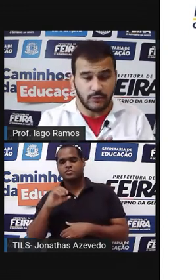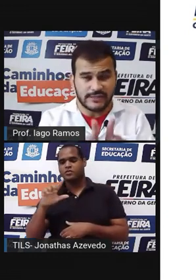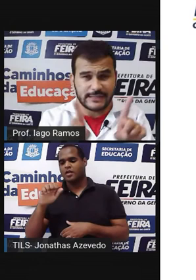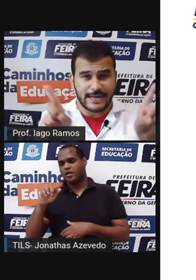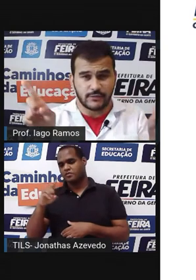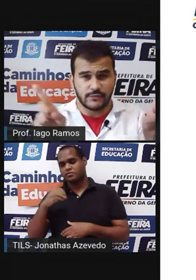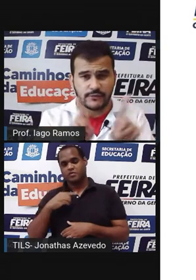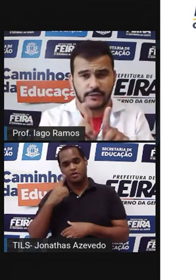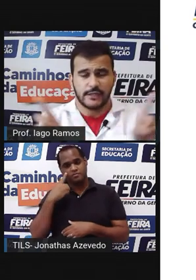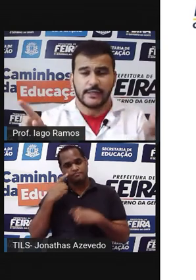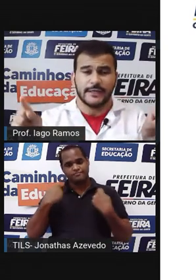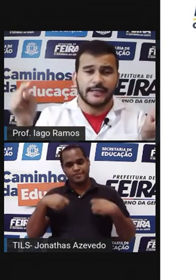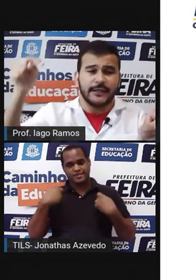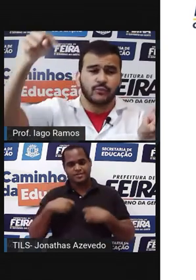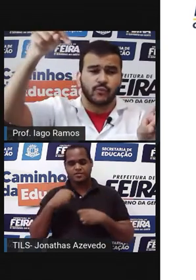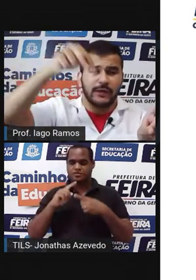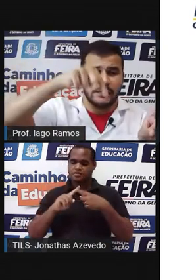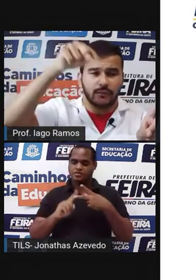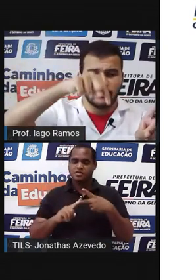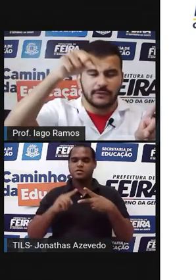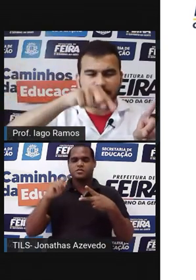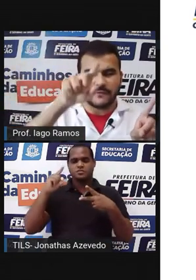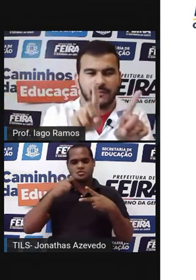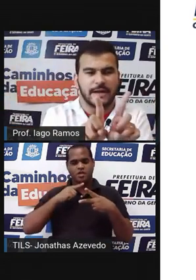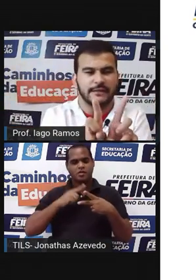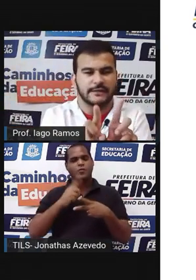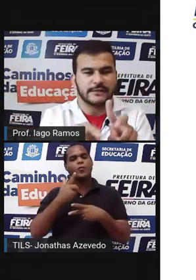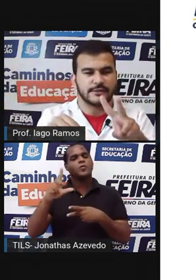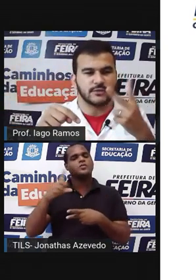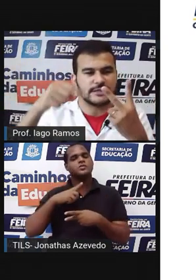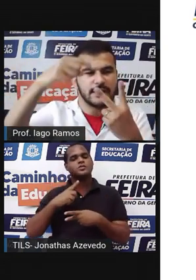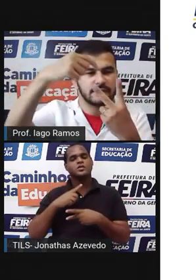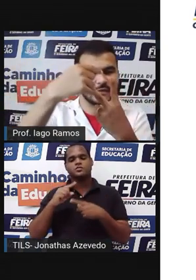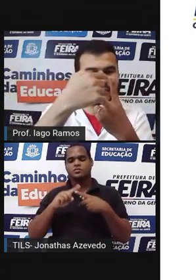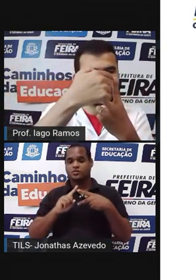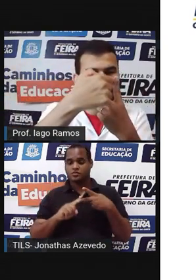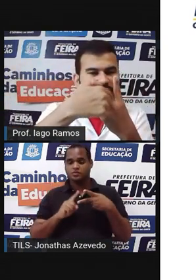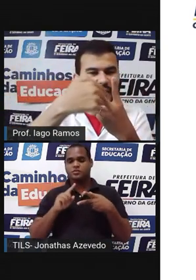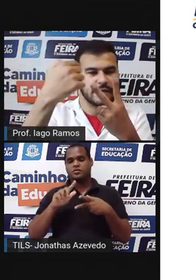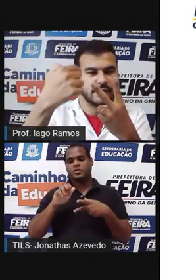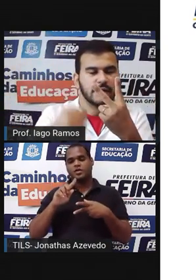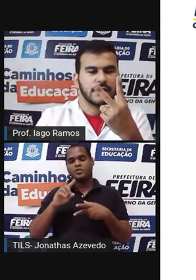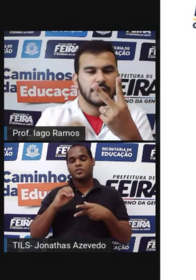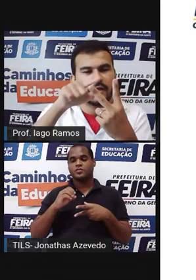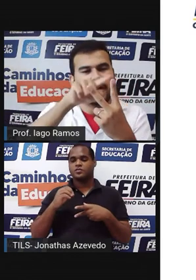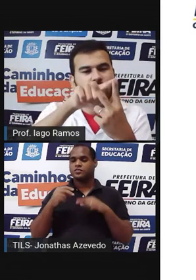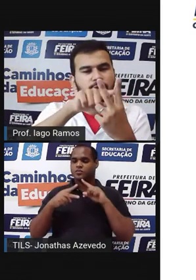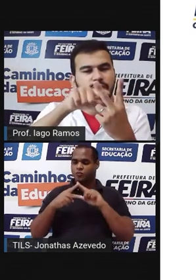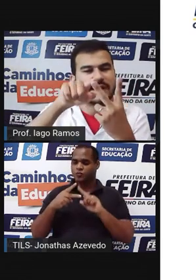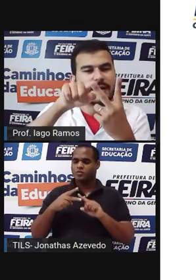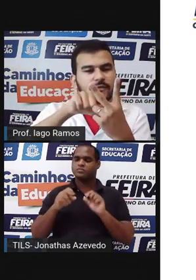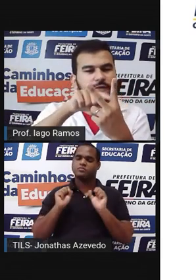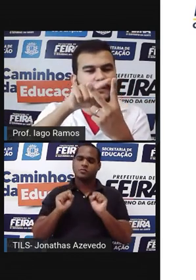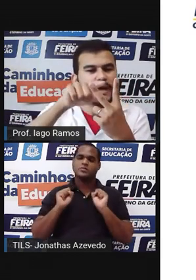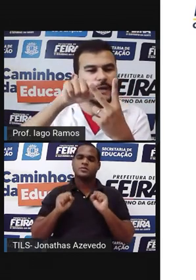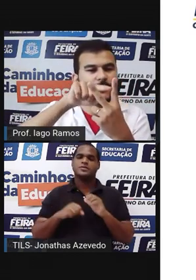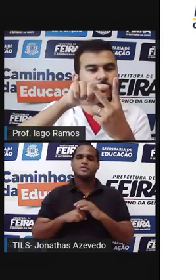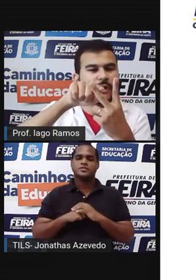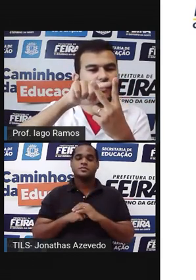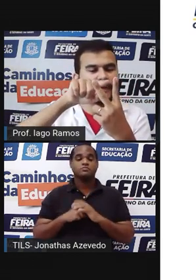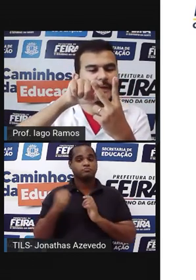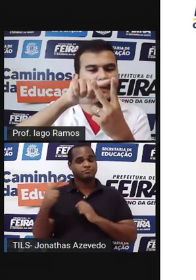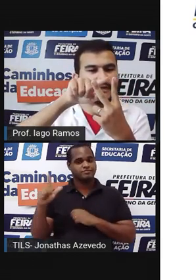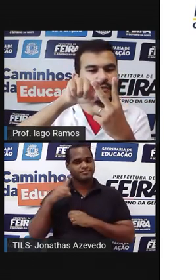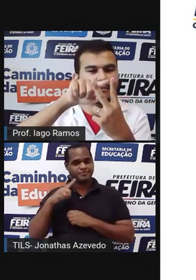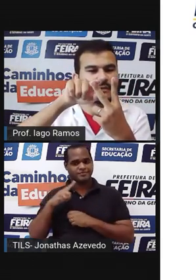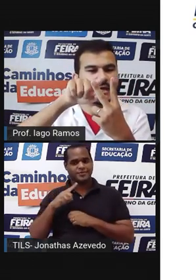olhar dois lados e um ângulo que é formado entre esses dois lados. Então digamos que aqui é os lados aqui o